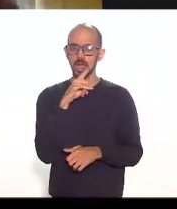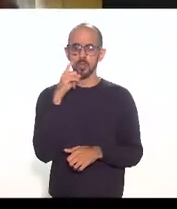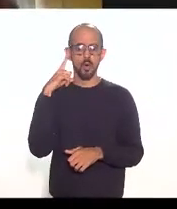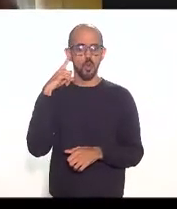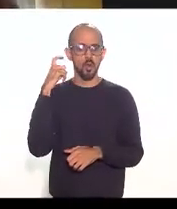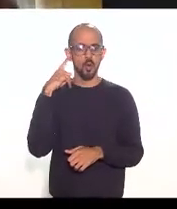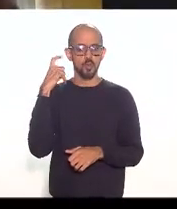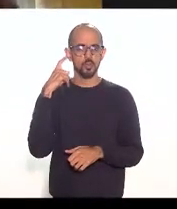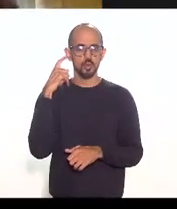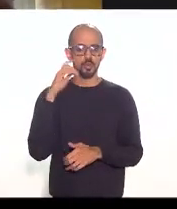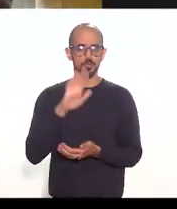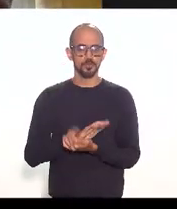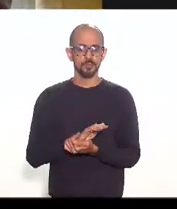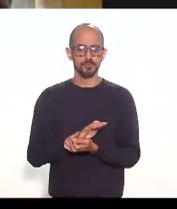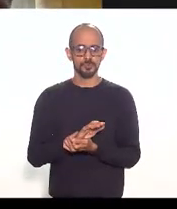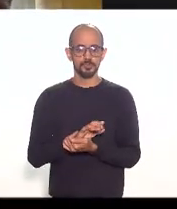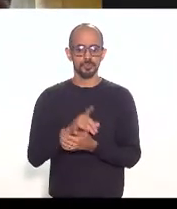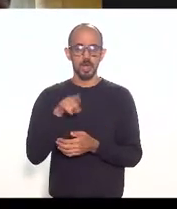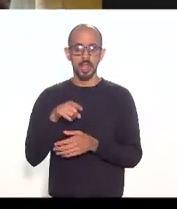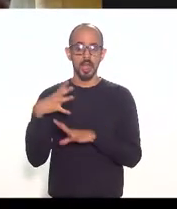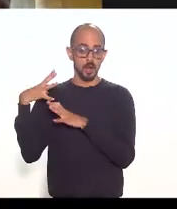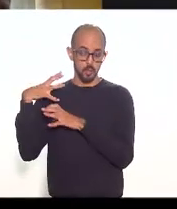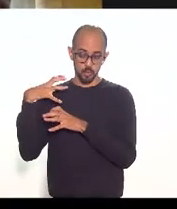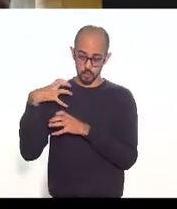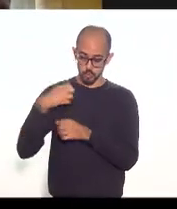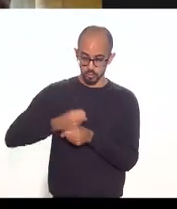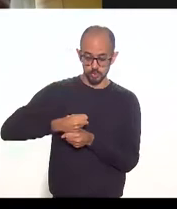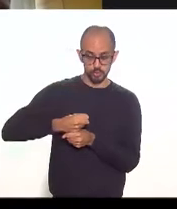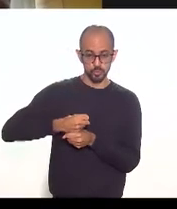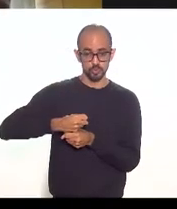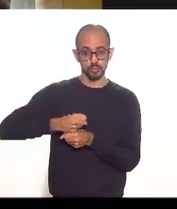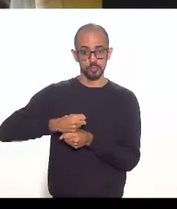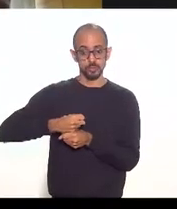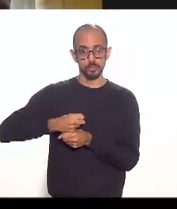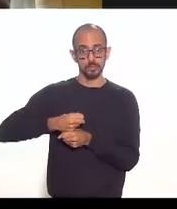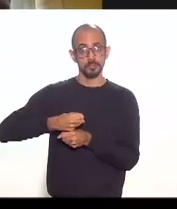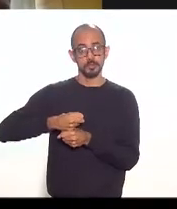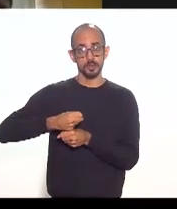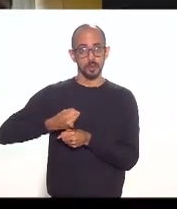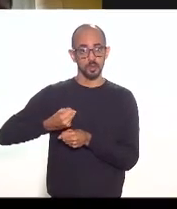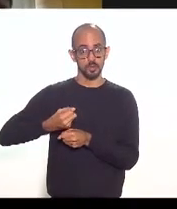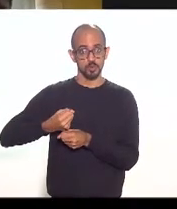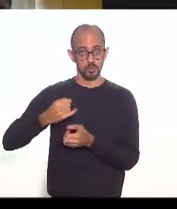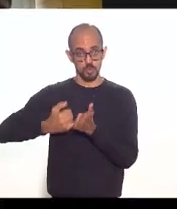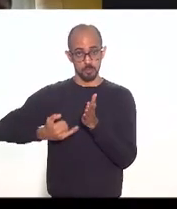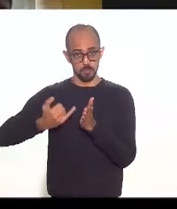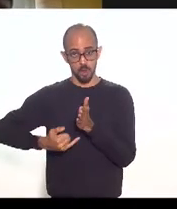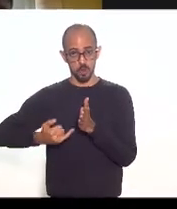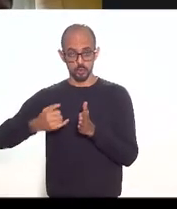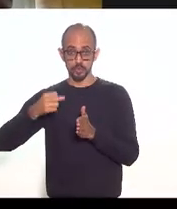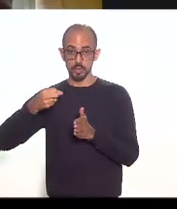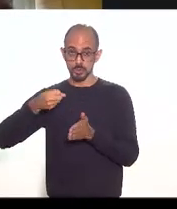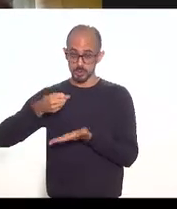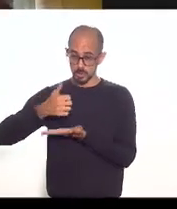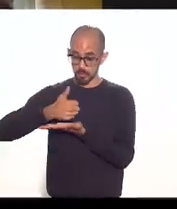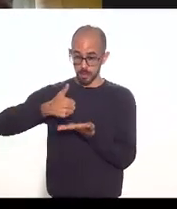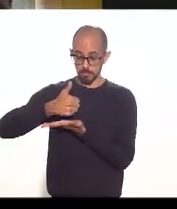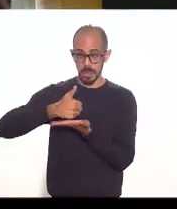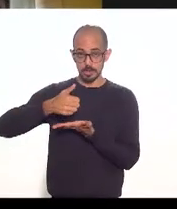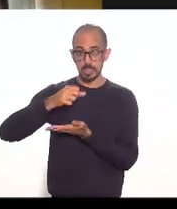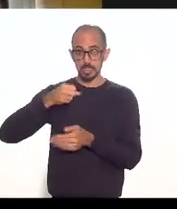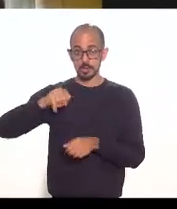são da base de cálculo abrangeria as operações das empresas que se habilitassem e que preenchessem os